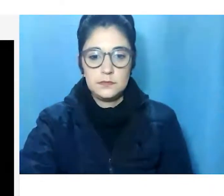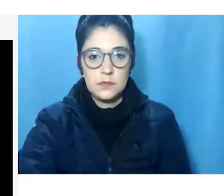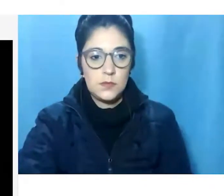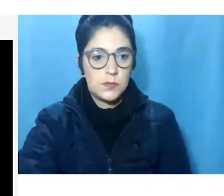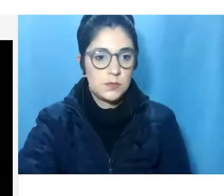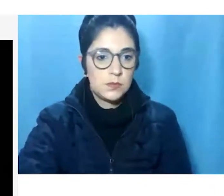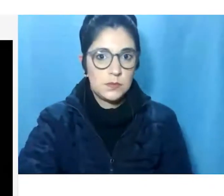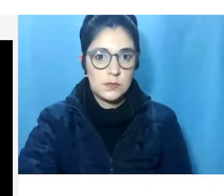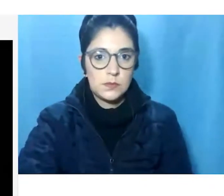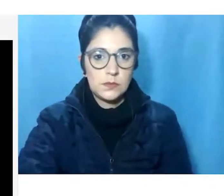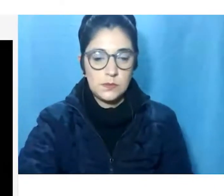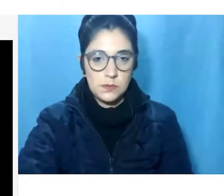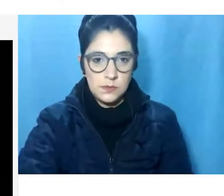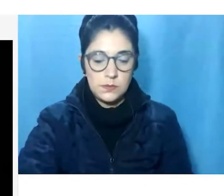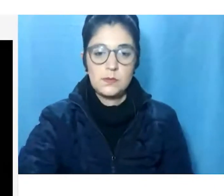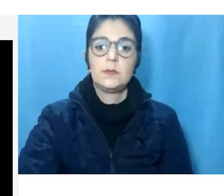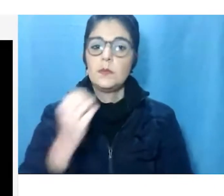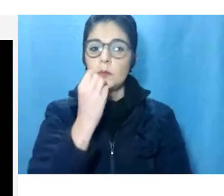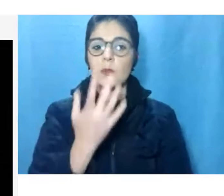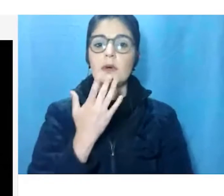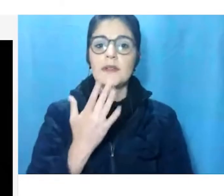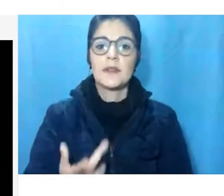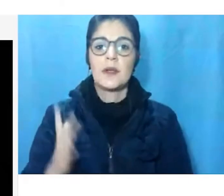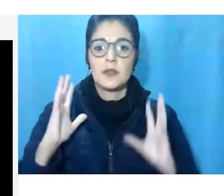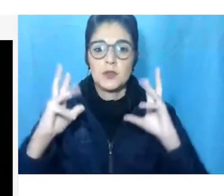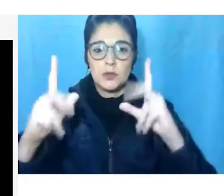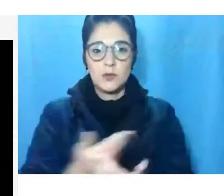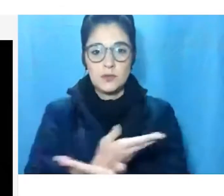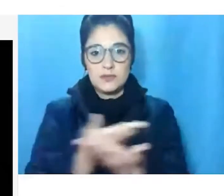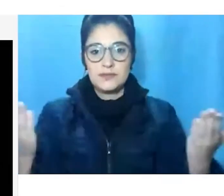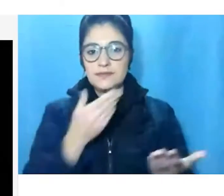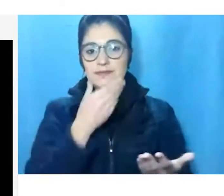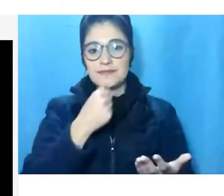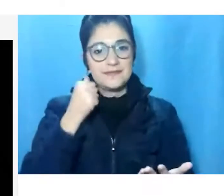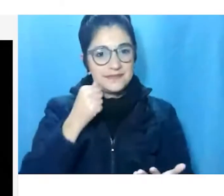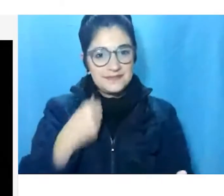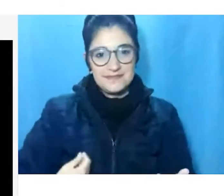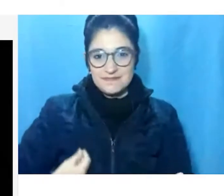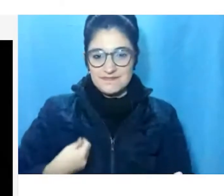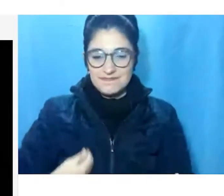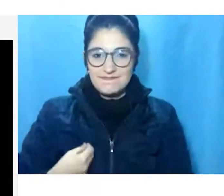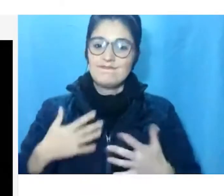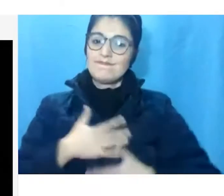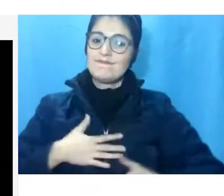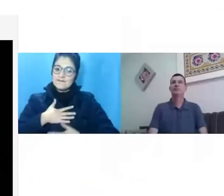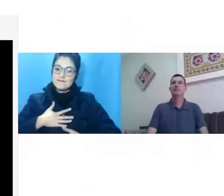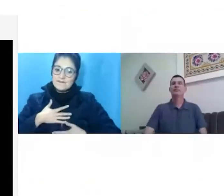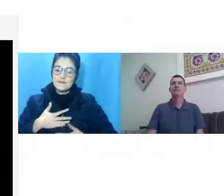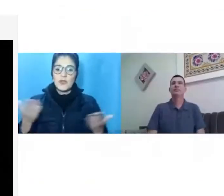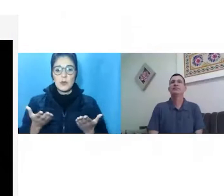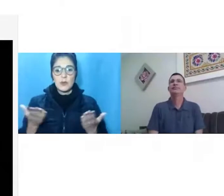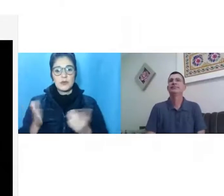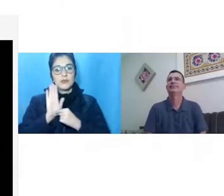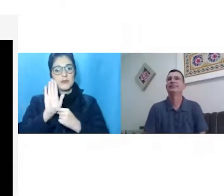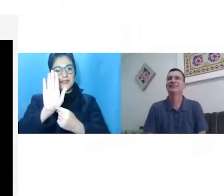Então, boa tarde a todos e a todas. É uma satisfação imensa fazer a apresentação